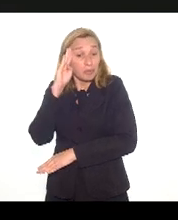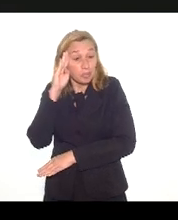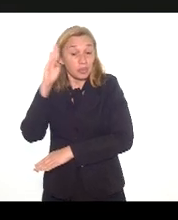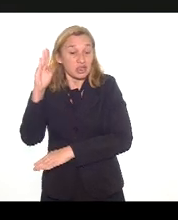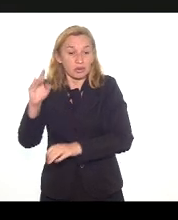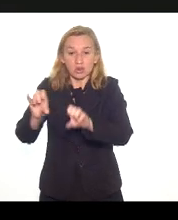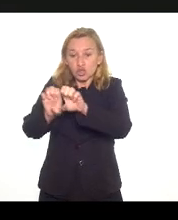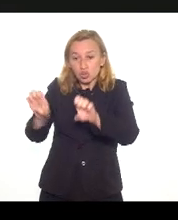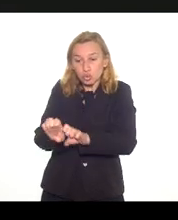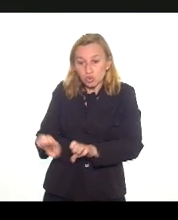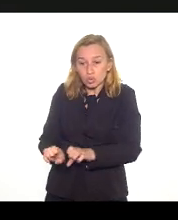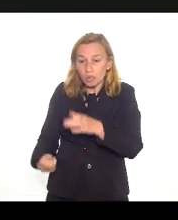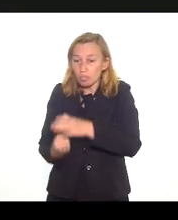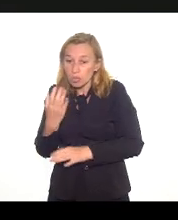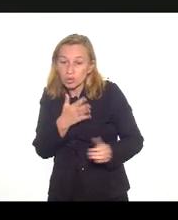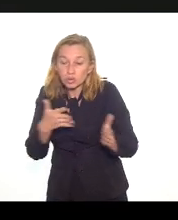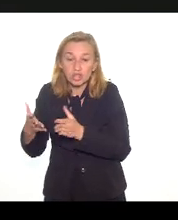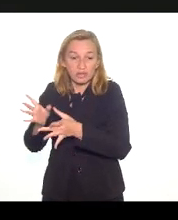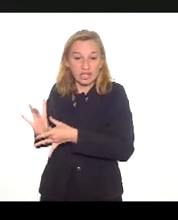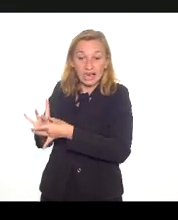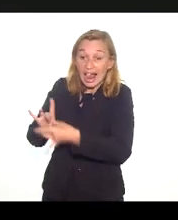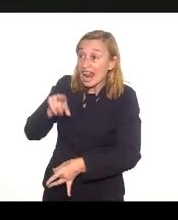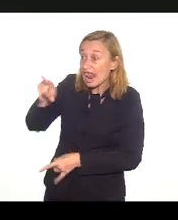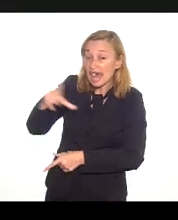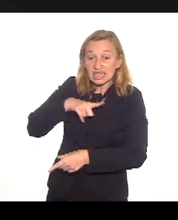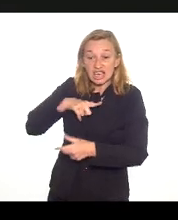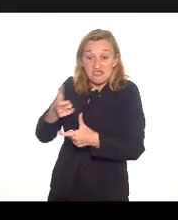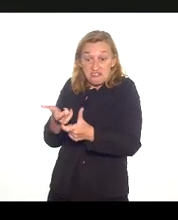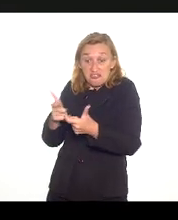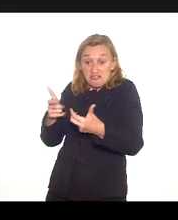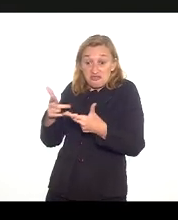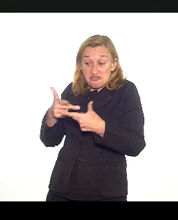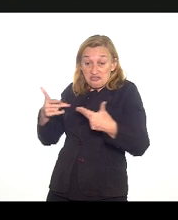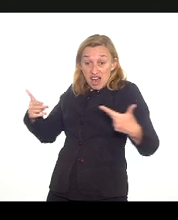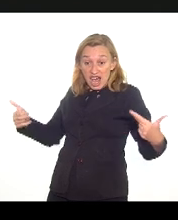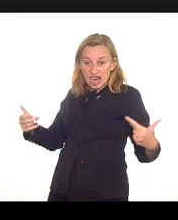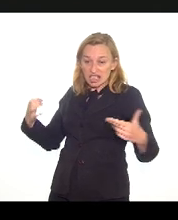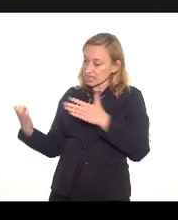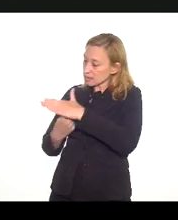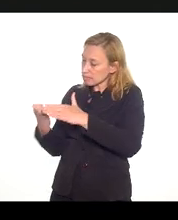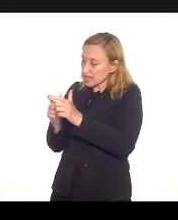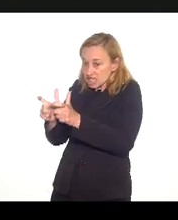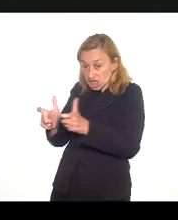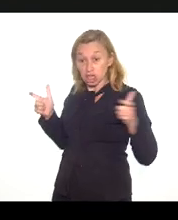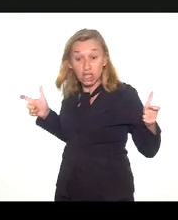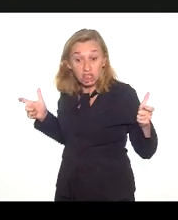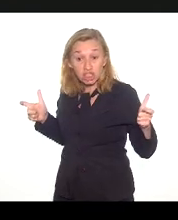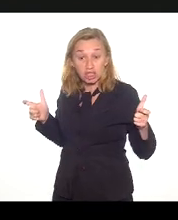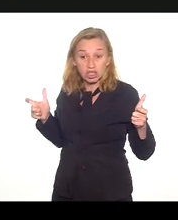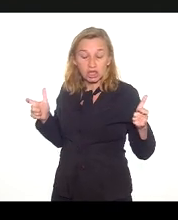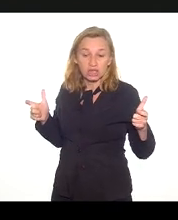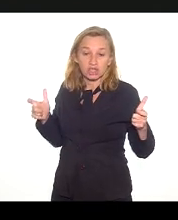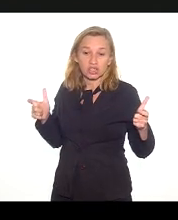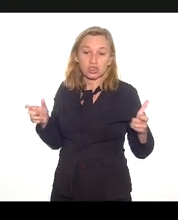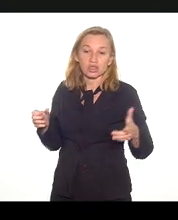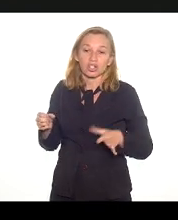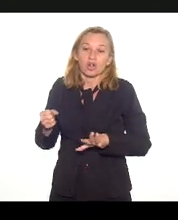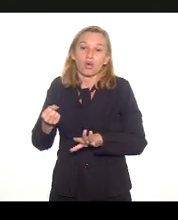uma estrutura produtiva integrada. Lá tem grandes empresas que não são enclaves, são âncoras, como a antiga